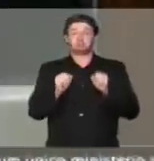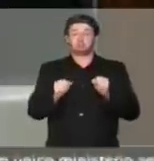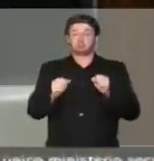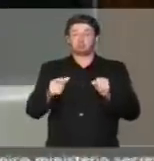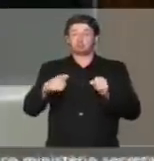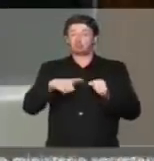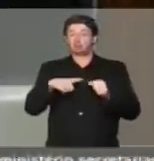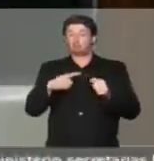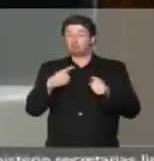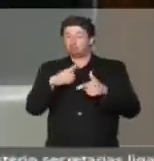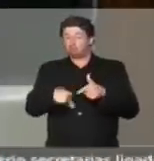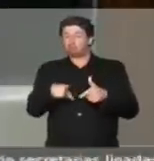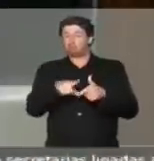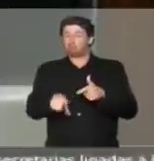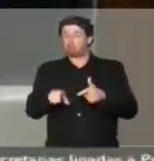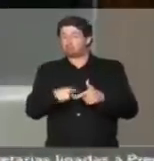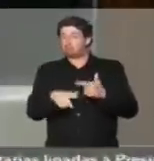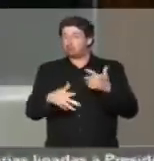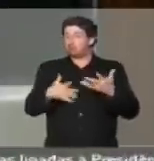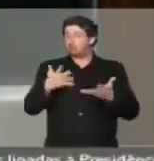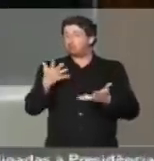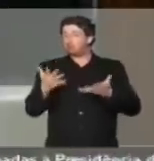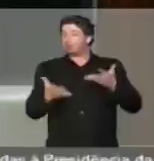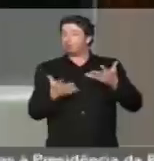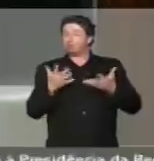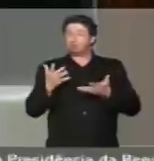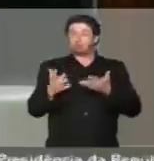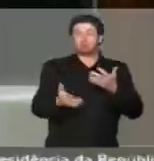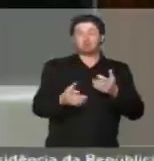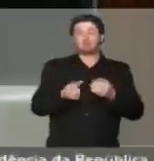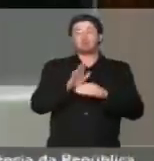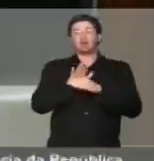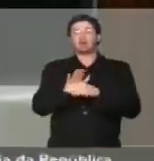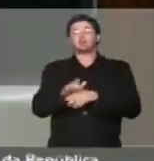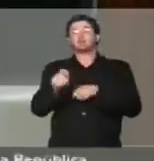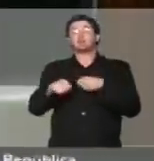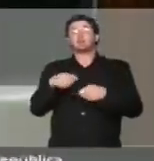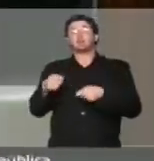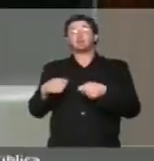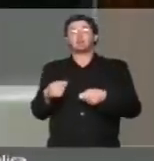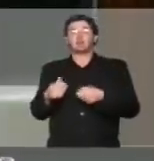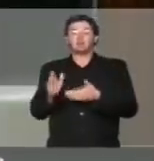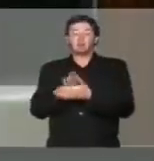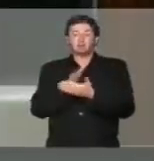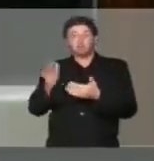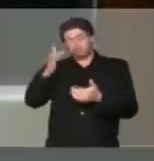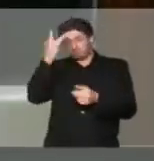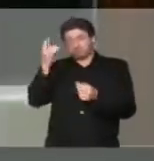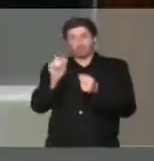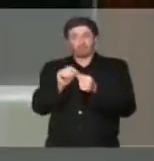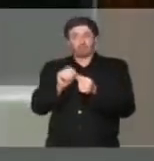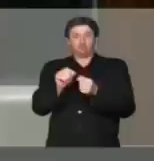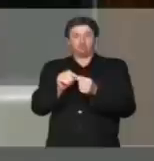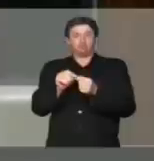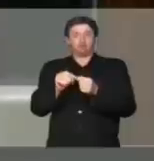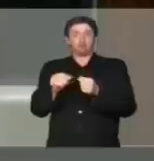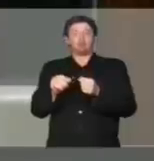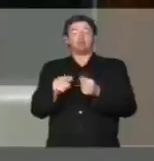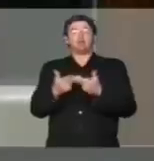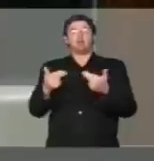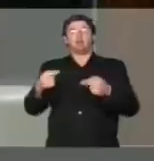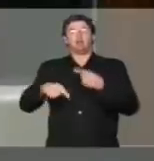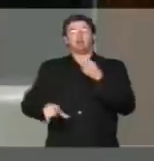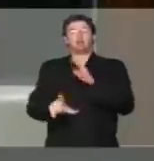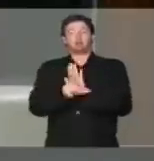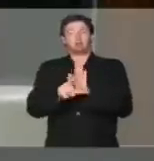turva que venha a beneficiar aqueles que praticaram toda sorte de ilícitos.